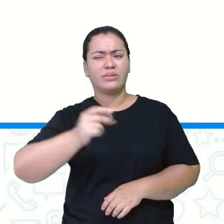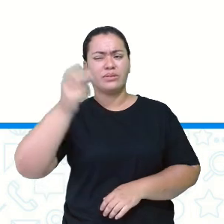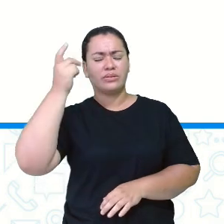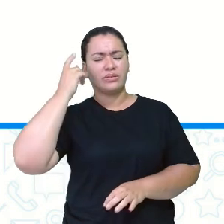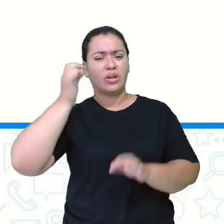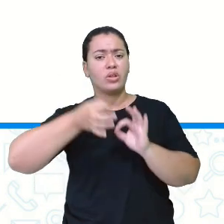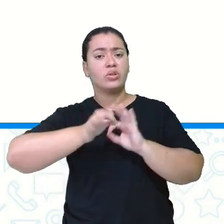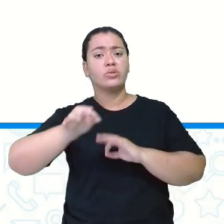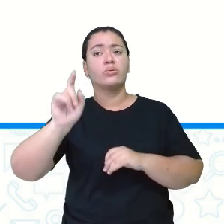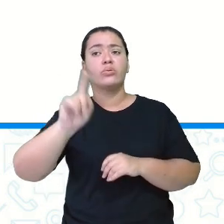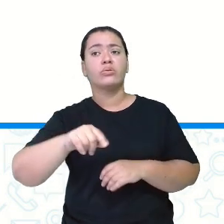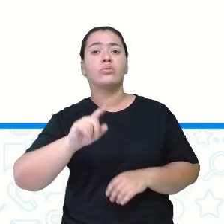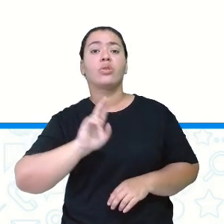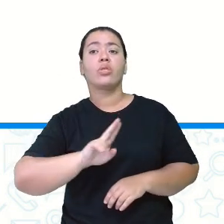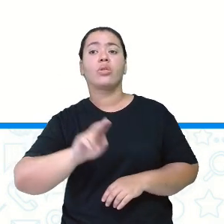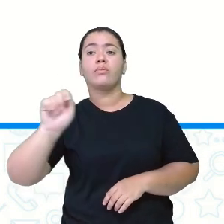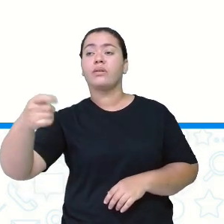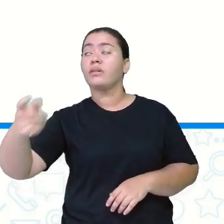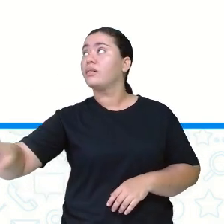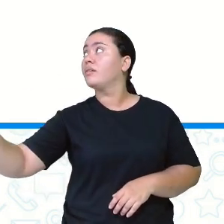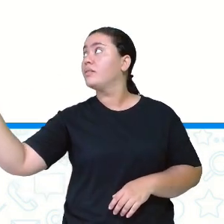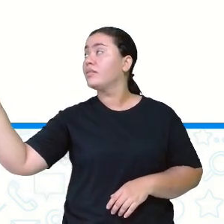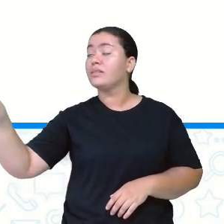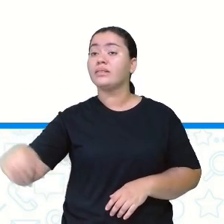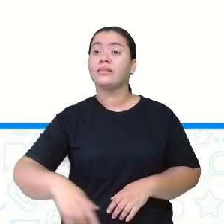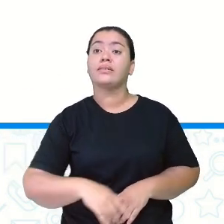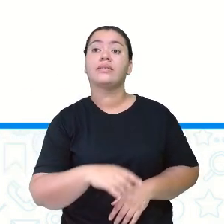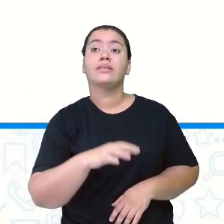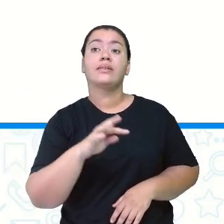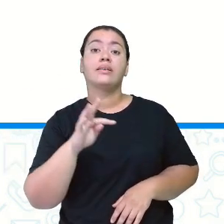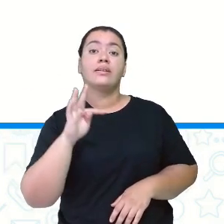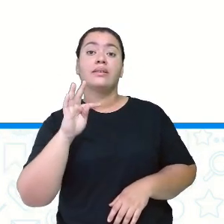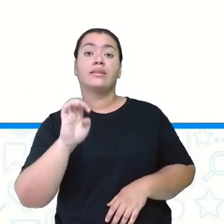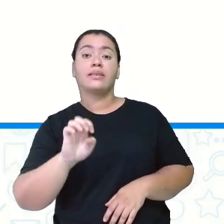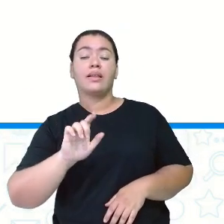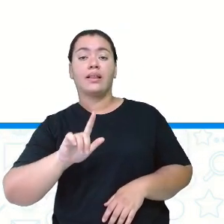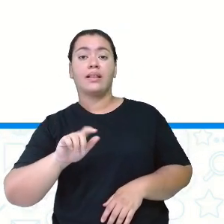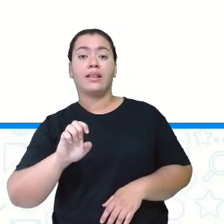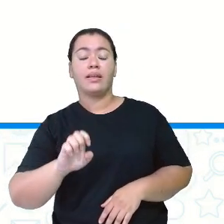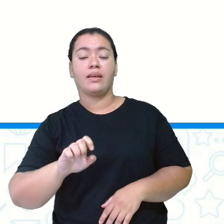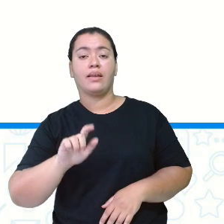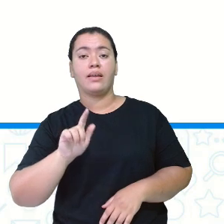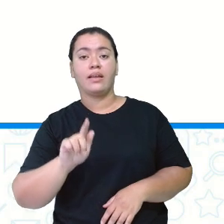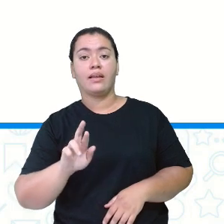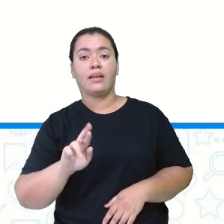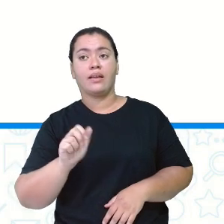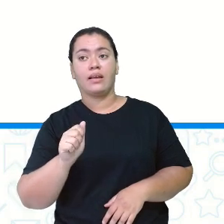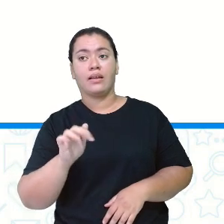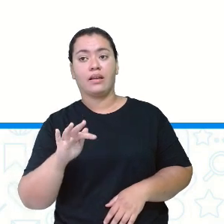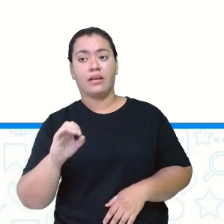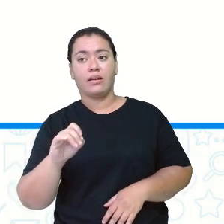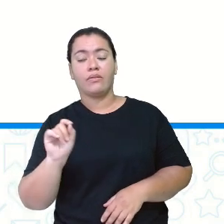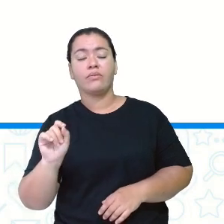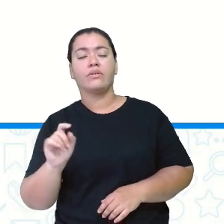distância, chamava-se telégrafo. Ele era um sistema que passava mensagens, assim, tipo, vamos